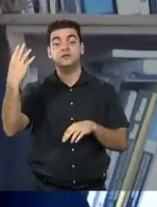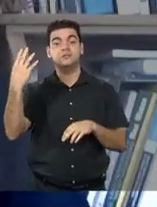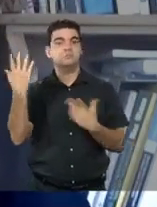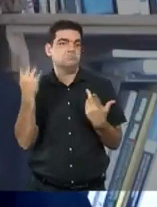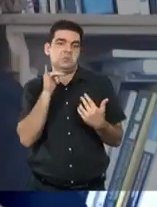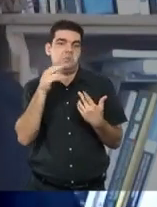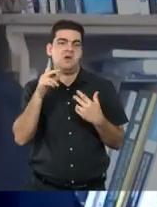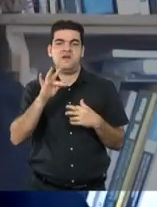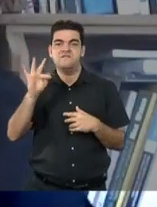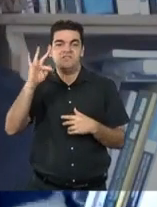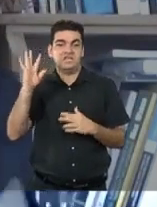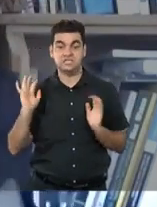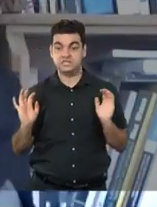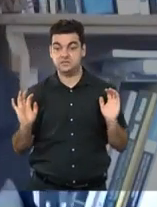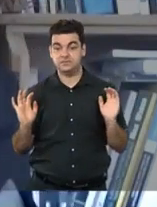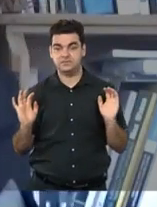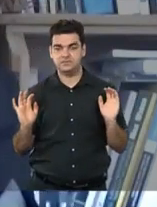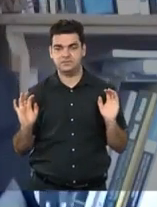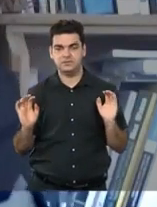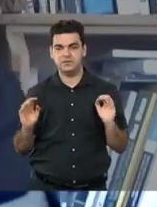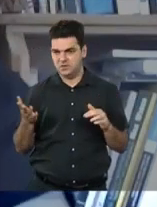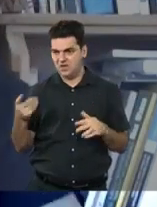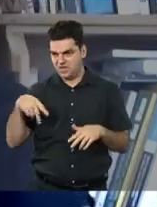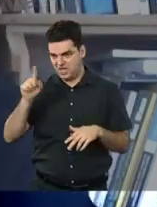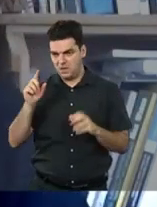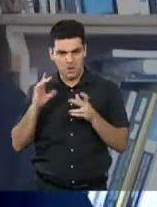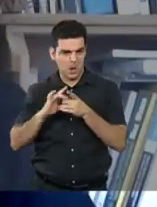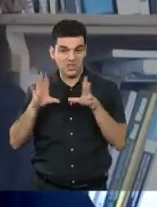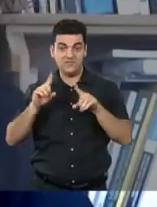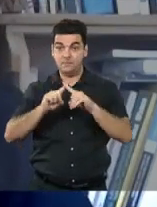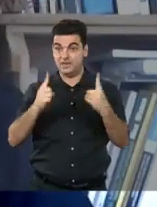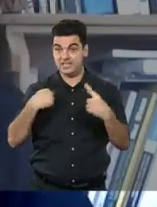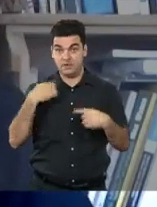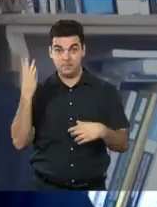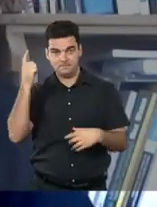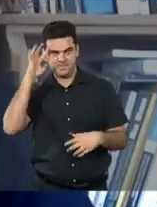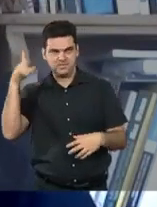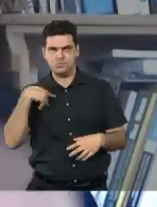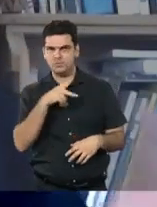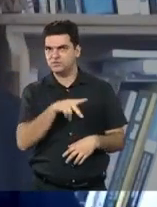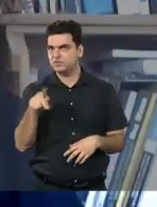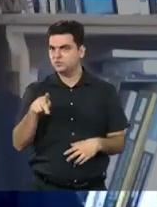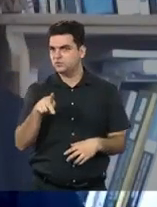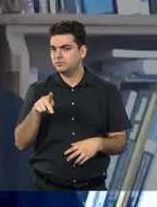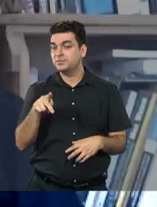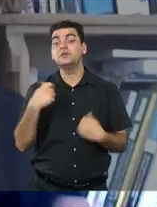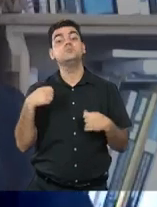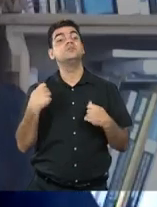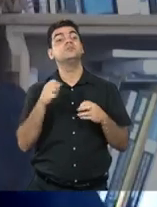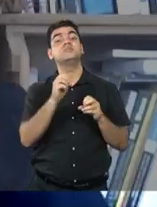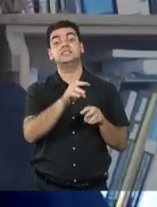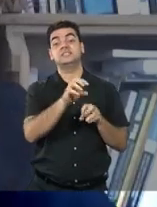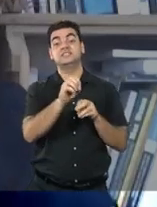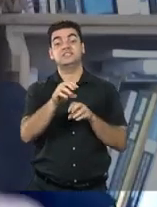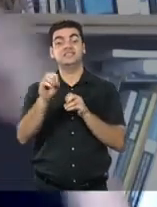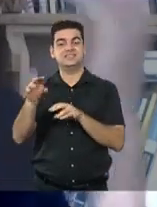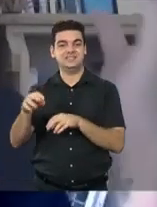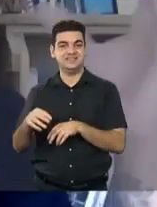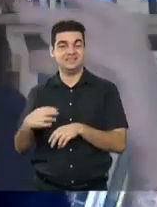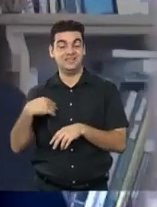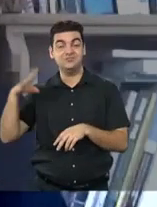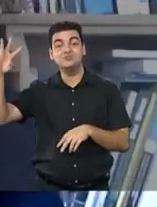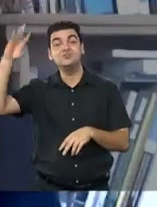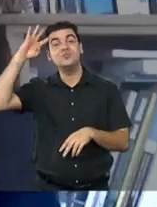Paris. Nada contra quem eu faça isso, mas nós que somos professores e professores, nós somos workshop. Nós sonhamos que